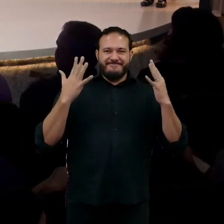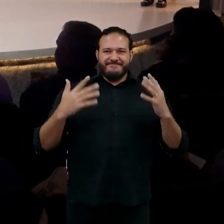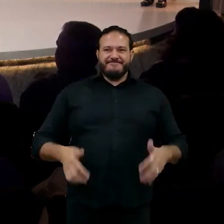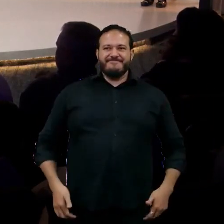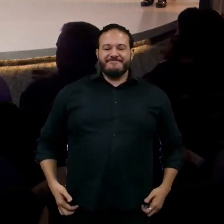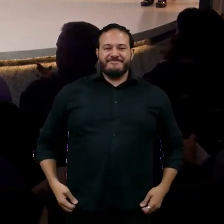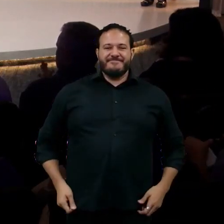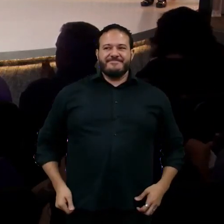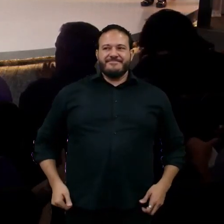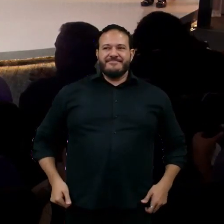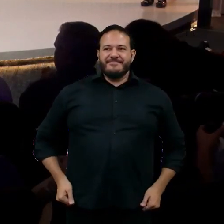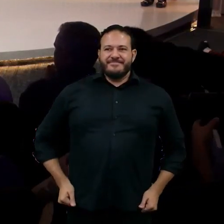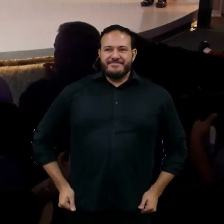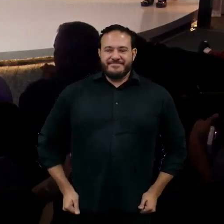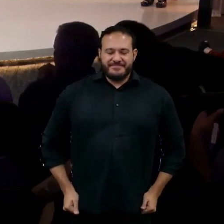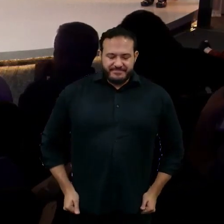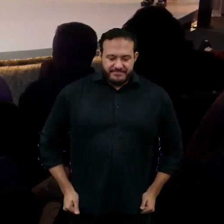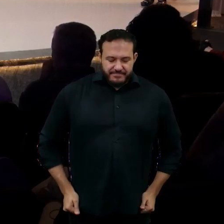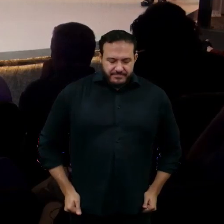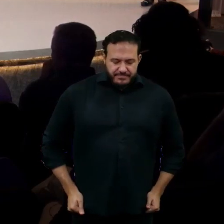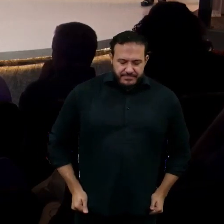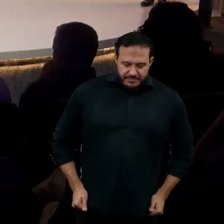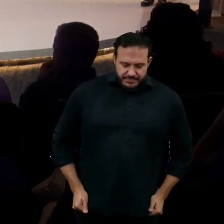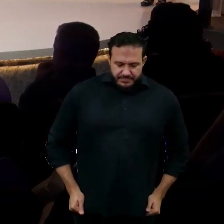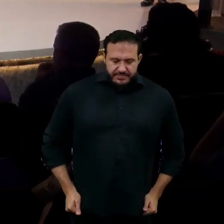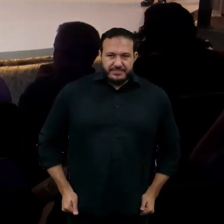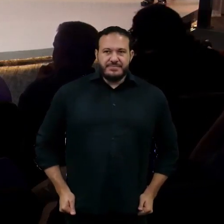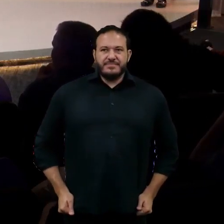Olá, professor Charles Fadel. Olá, a palma?